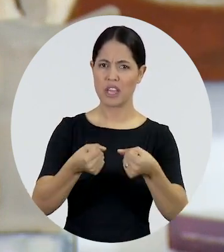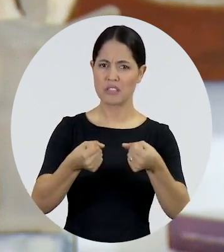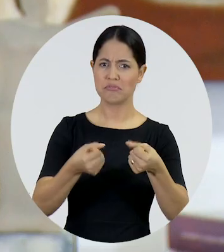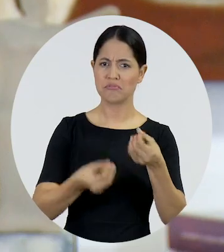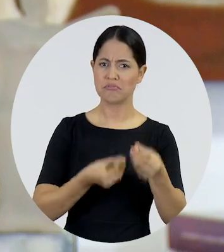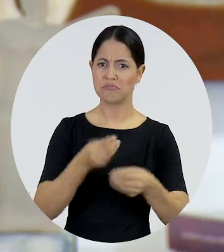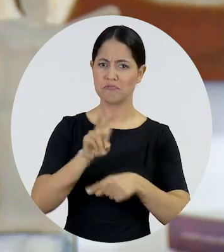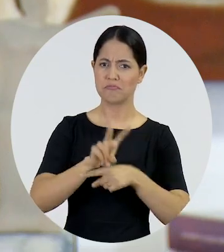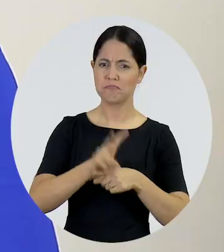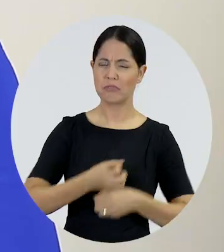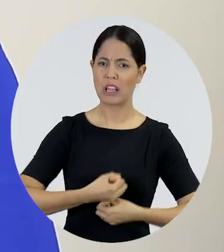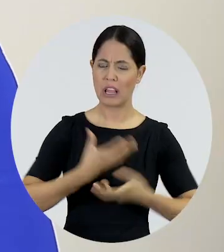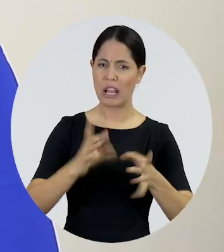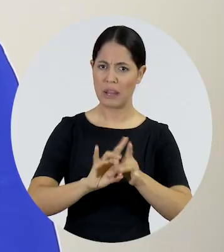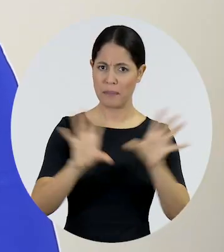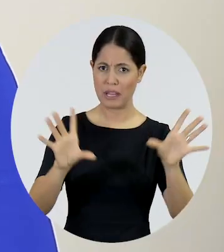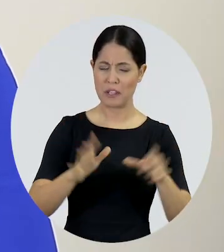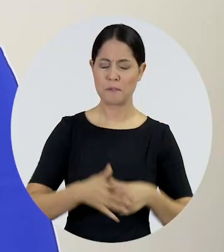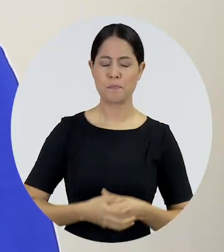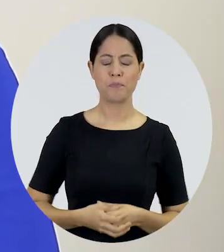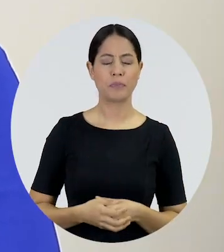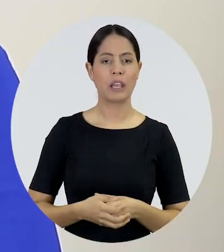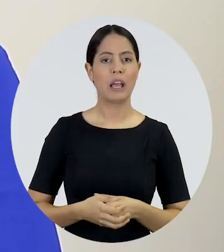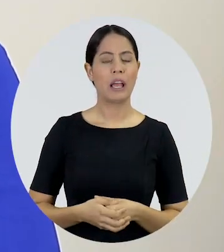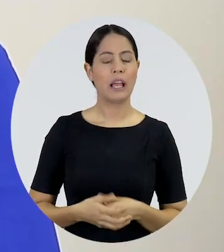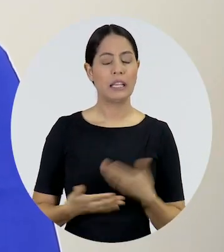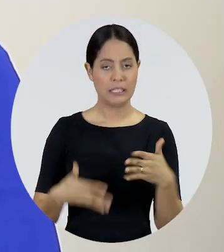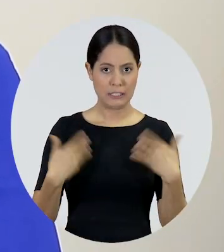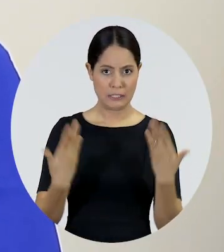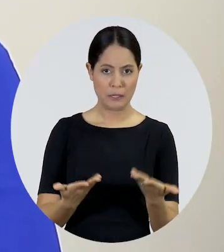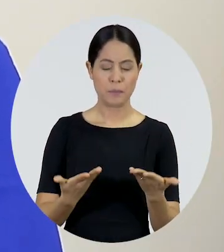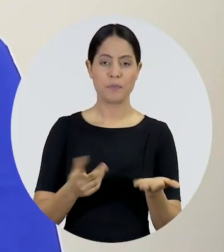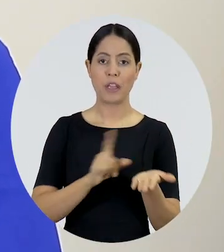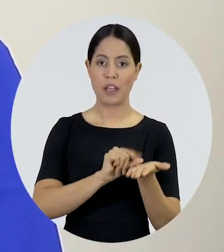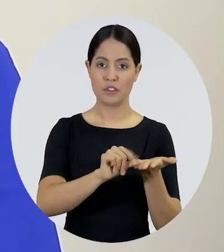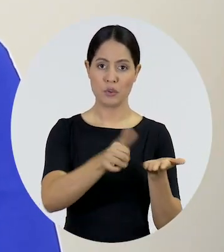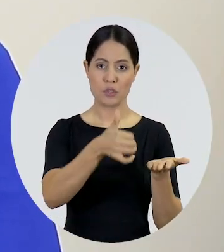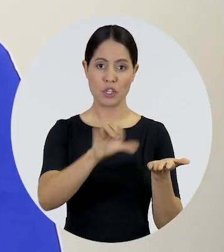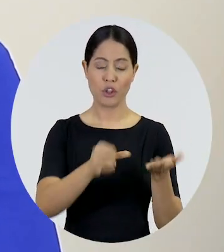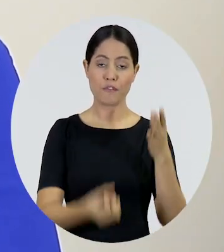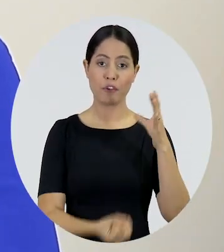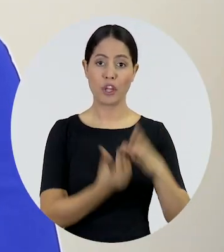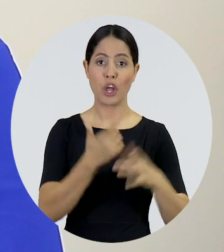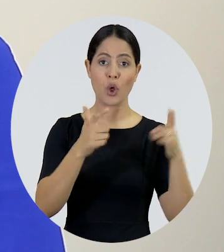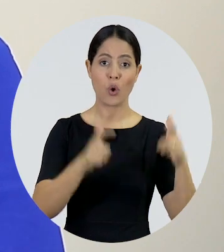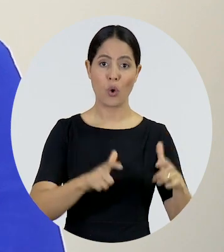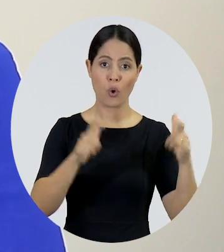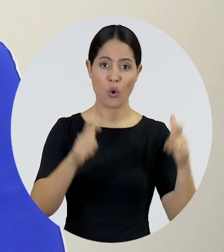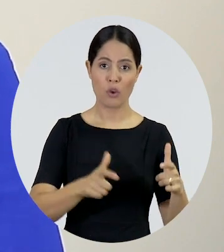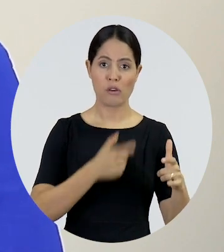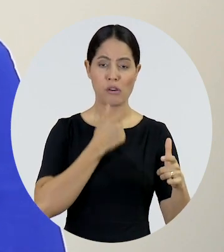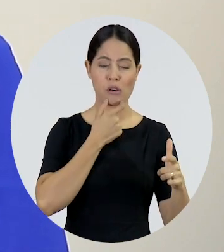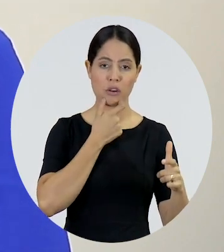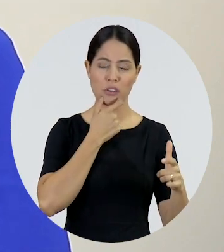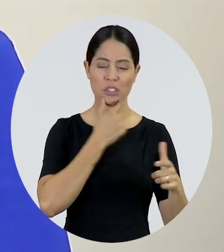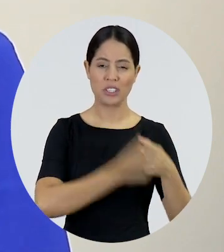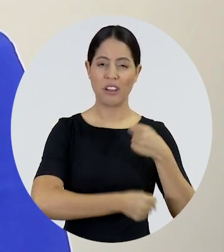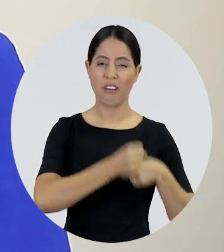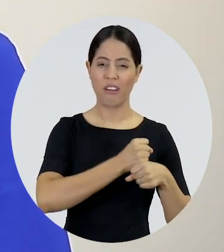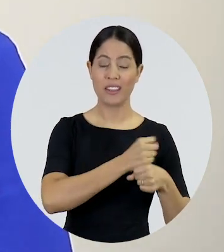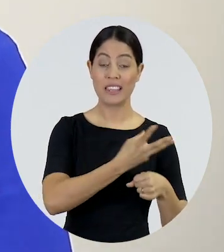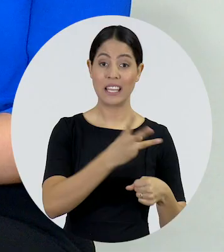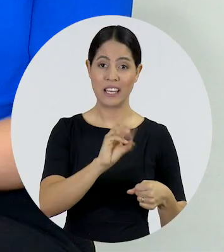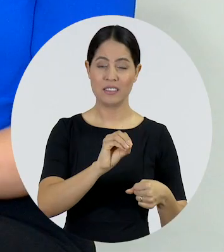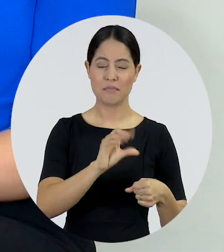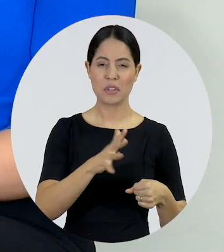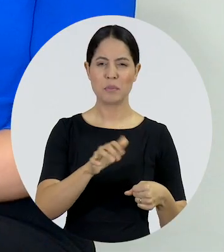vertentes do projeto. Bom, o Artigo 19 é organização internacional. Surgiu na Inglaterra há 30 anos atrás. E há